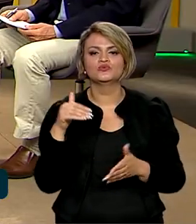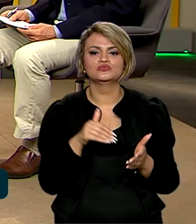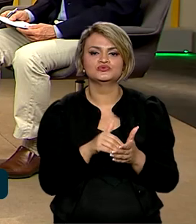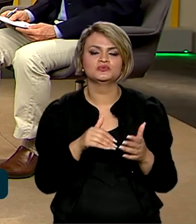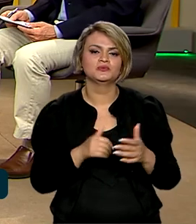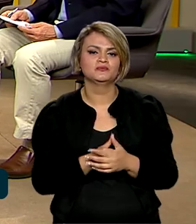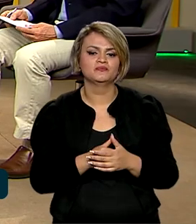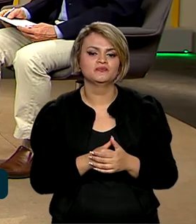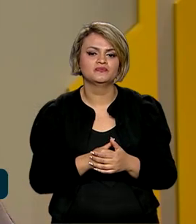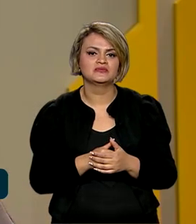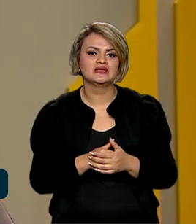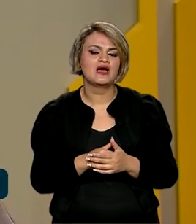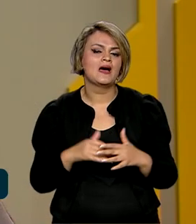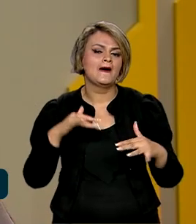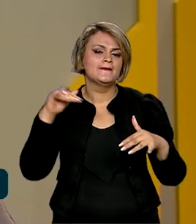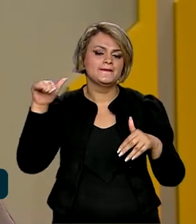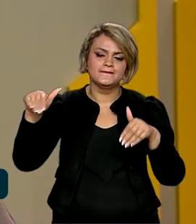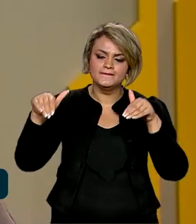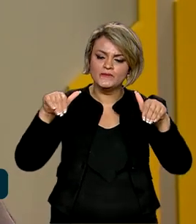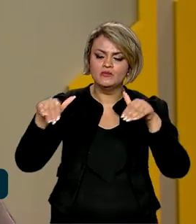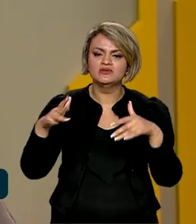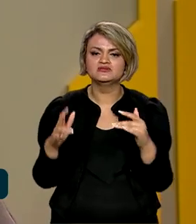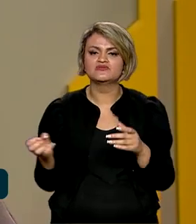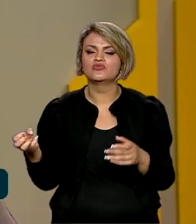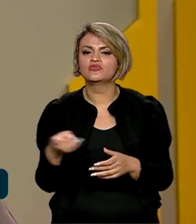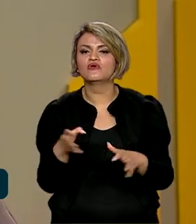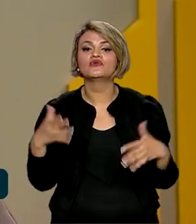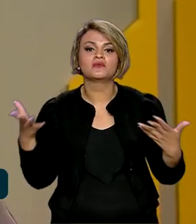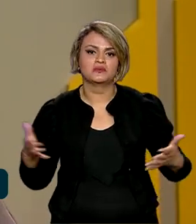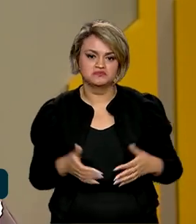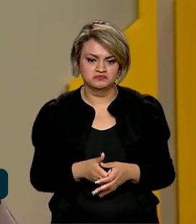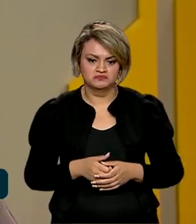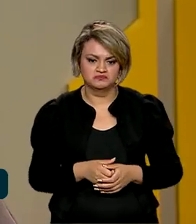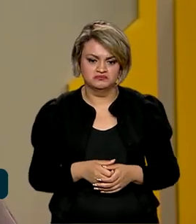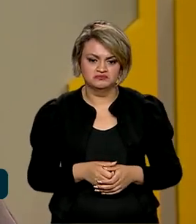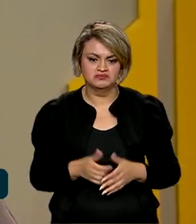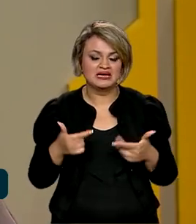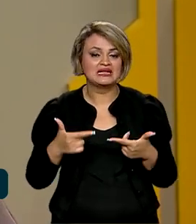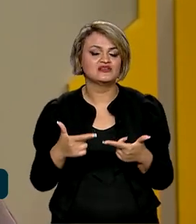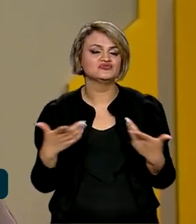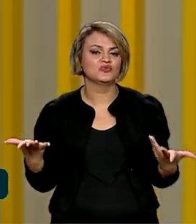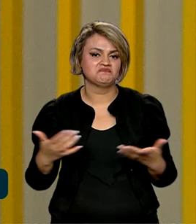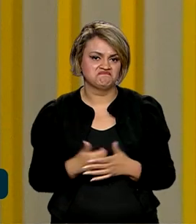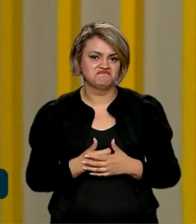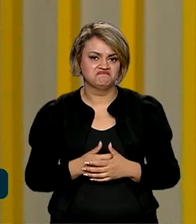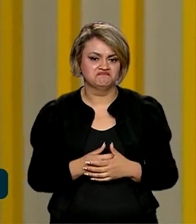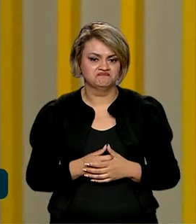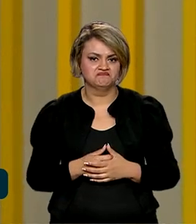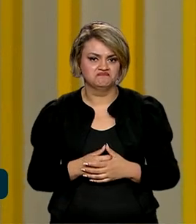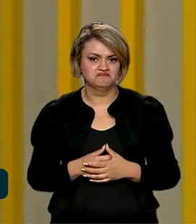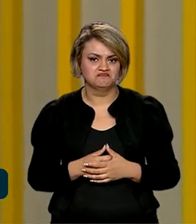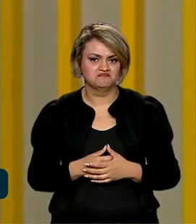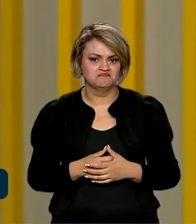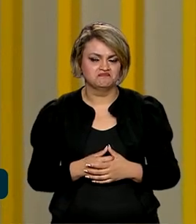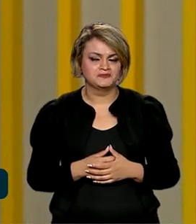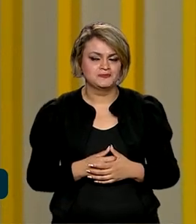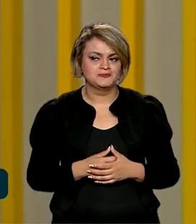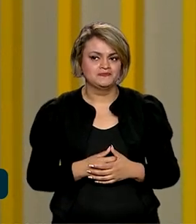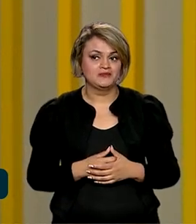qual a nova grande mobilização que a Secretaria-Geral vai estar engajada, já pode dizer para a gente? Olha, nós estamos, na verdade,